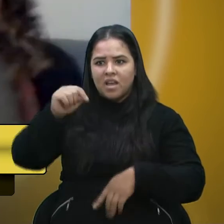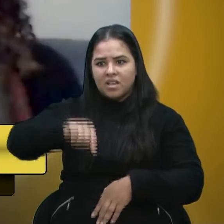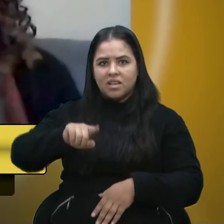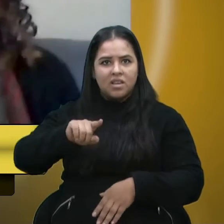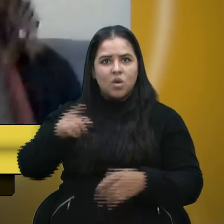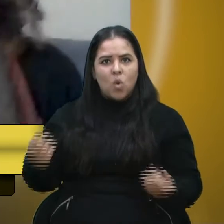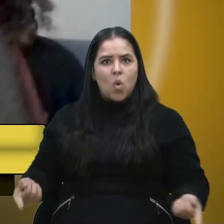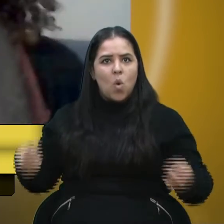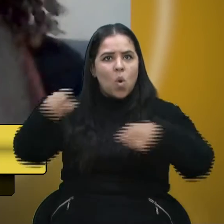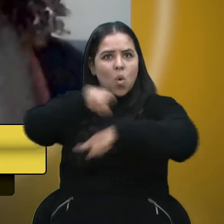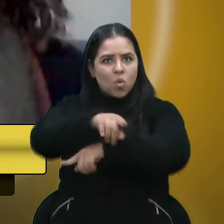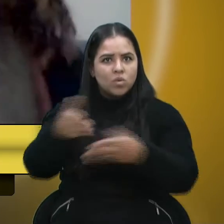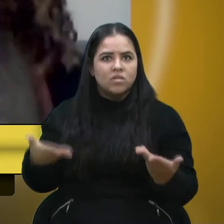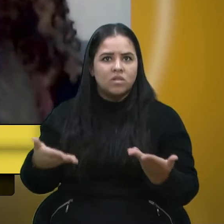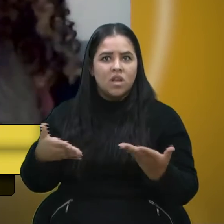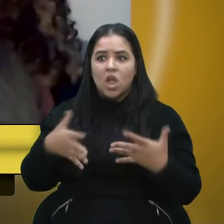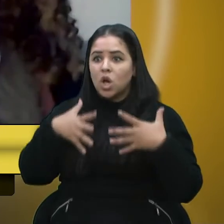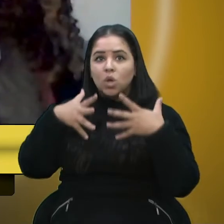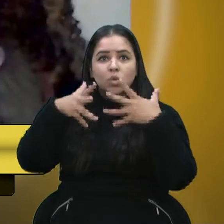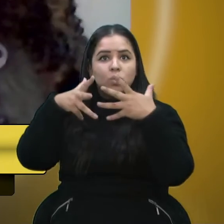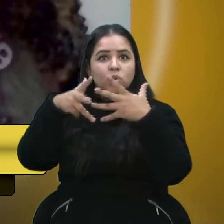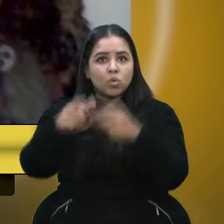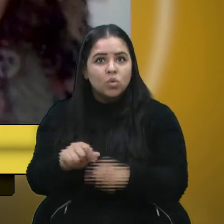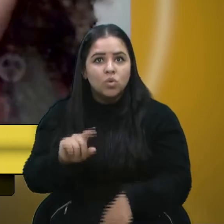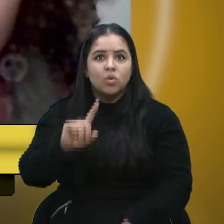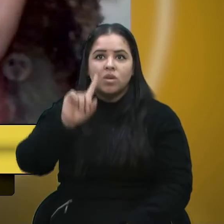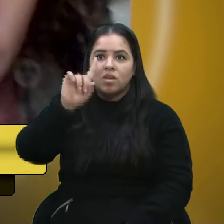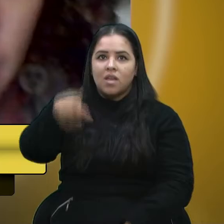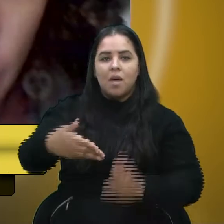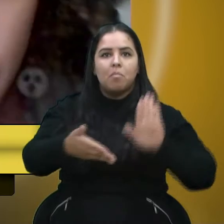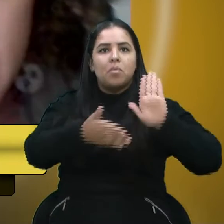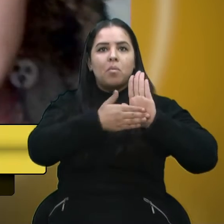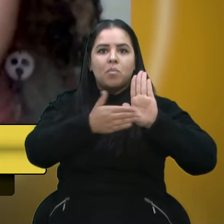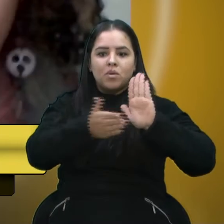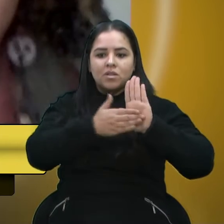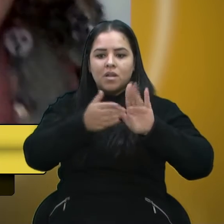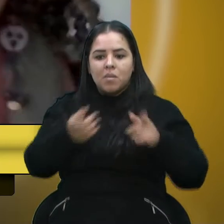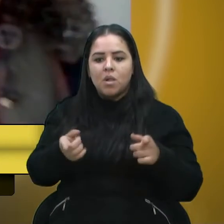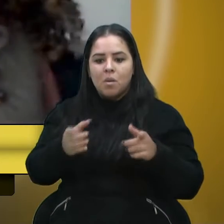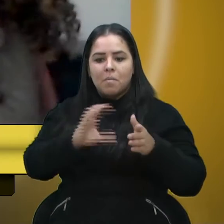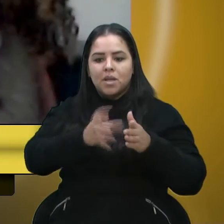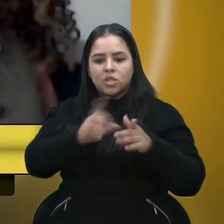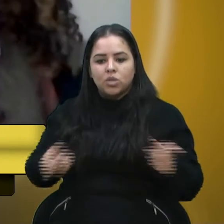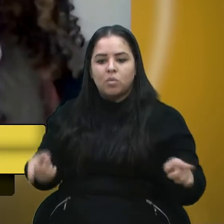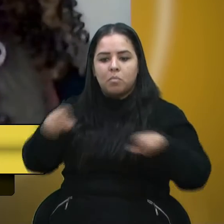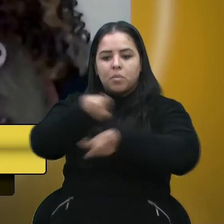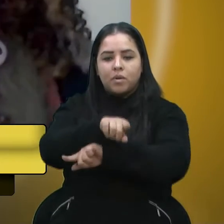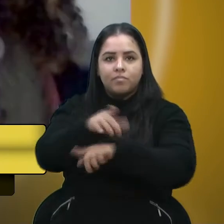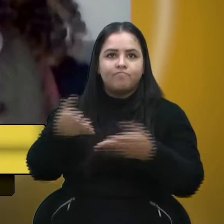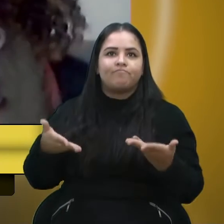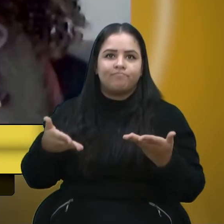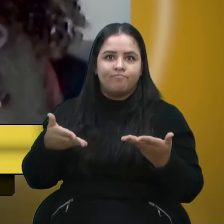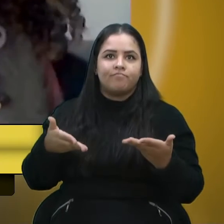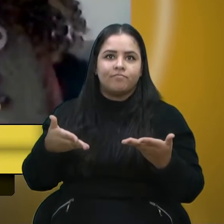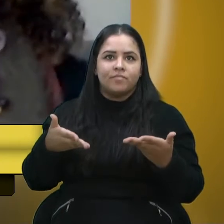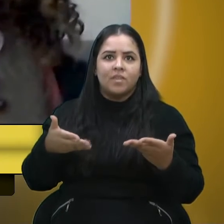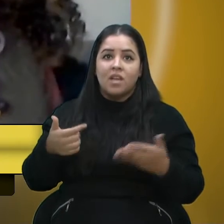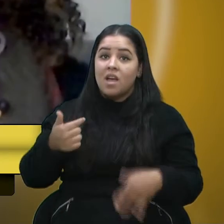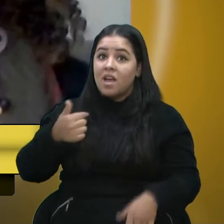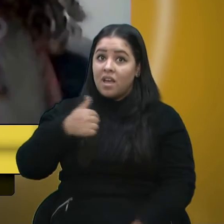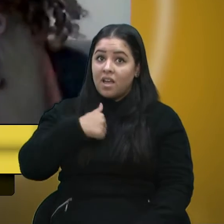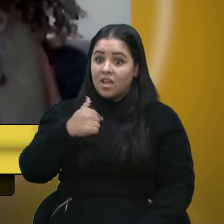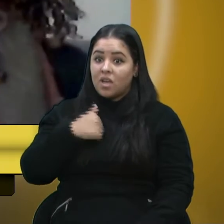contrário a basicamente tudo o que é proposto pela oposição. Eu acho isso muito grave, porque nós temos que